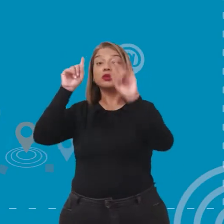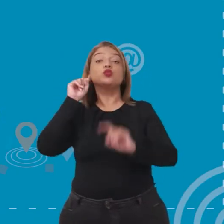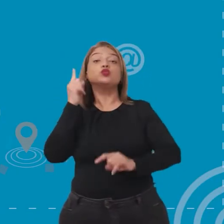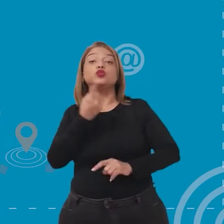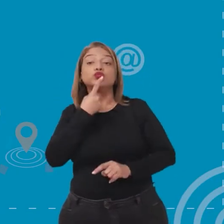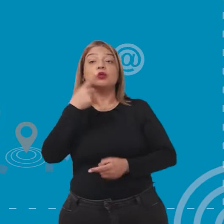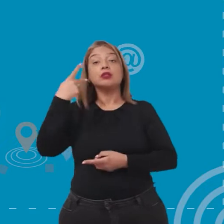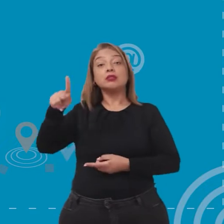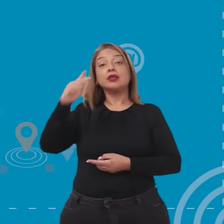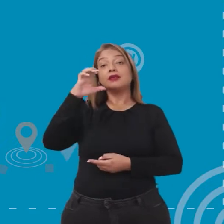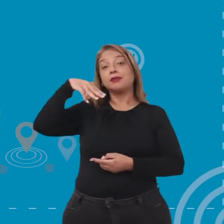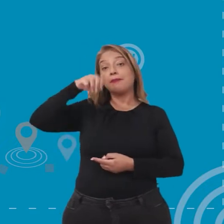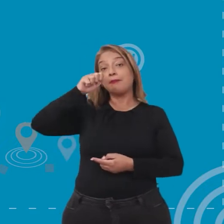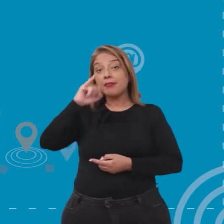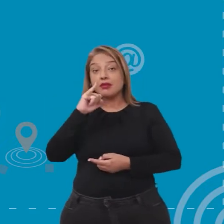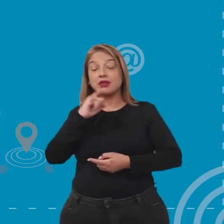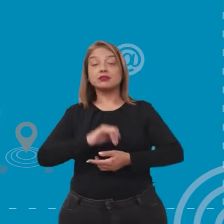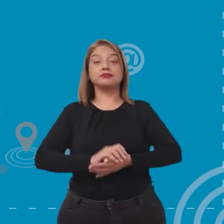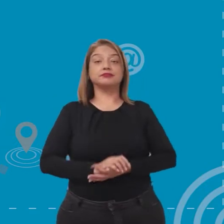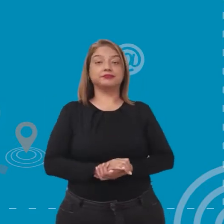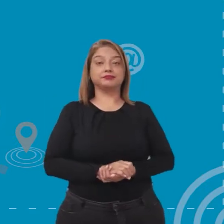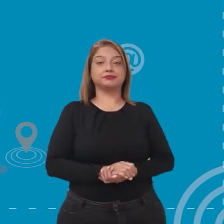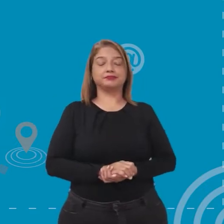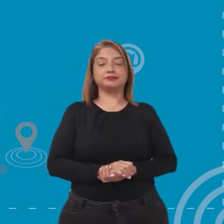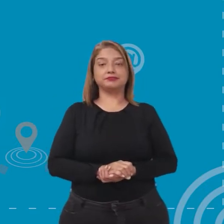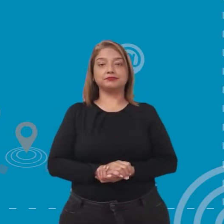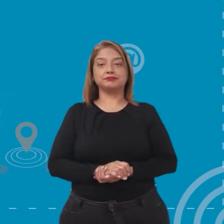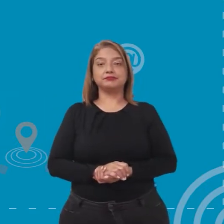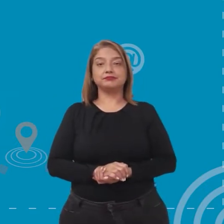especializado para os surdos nos sinais?